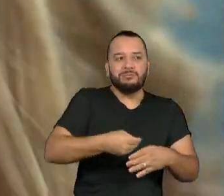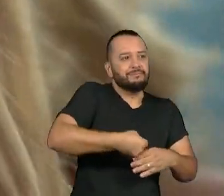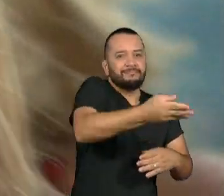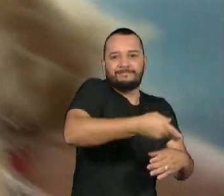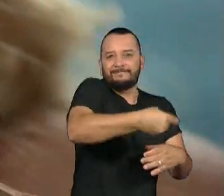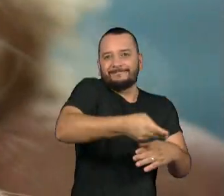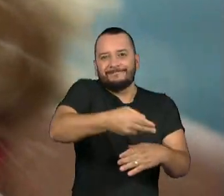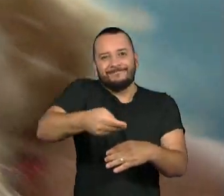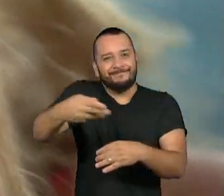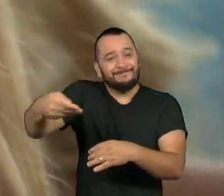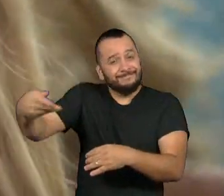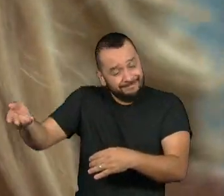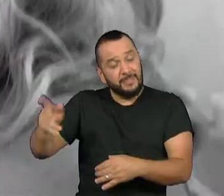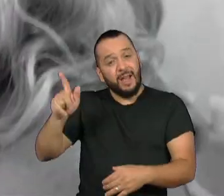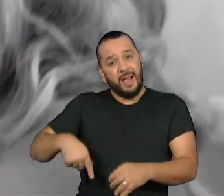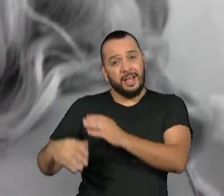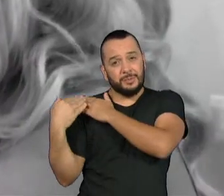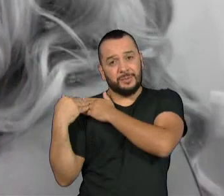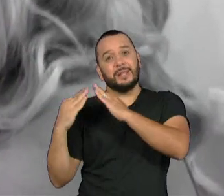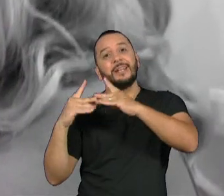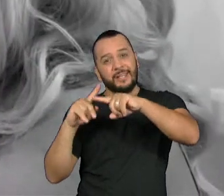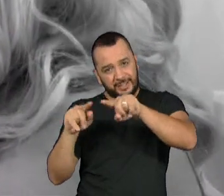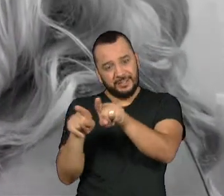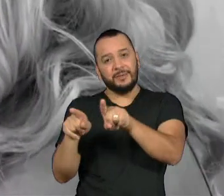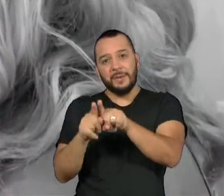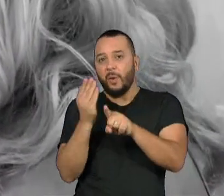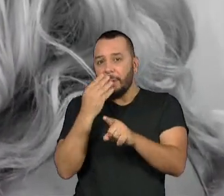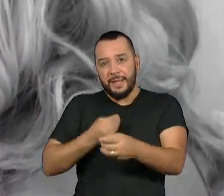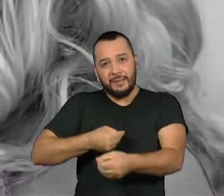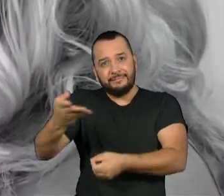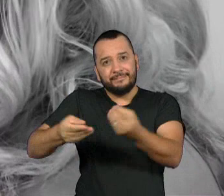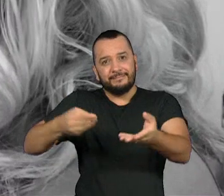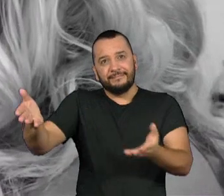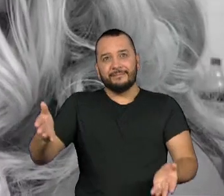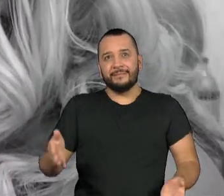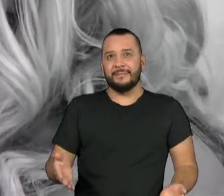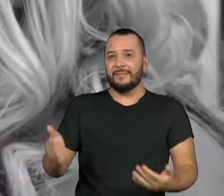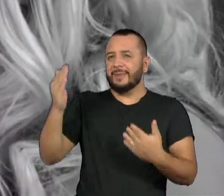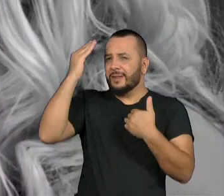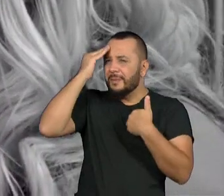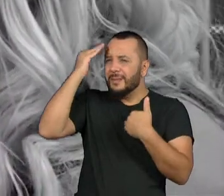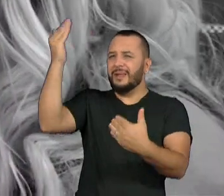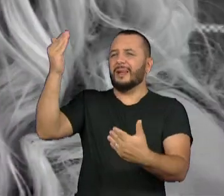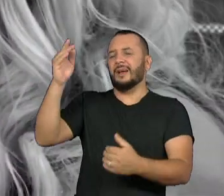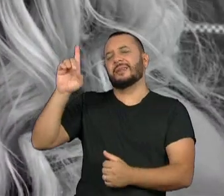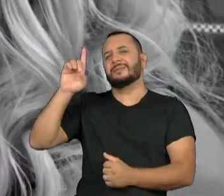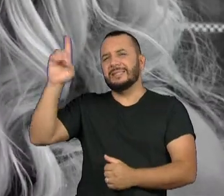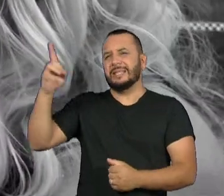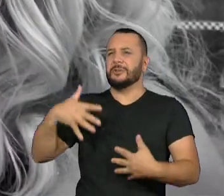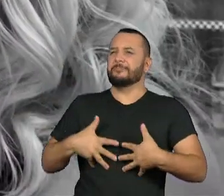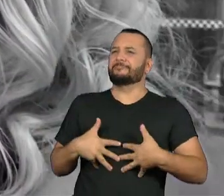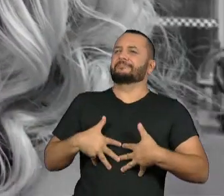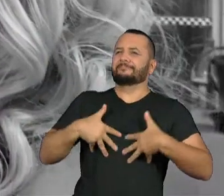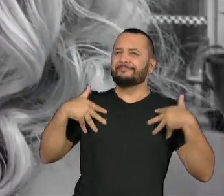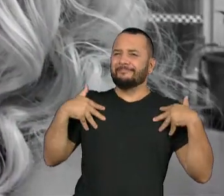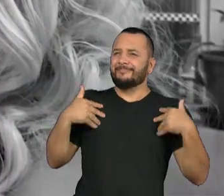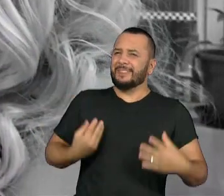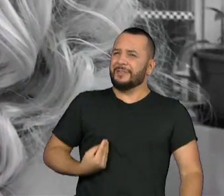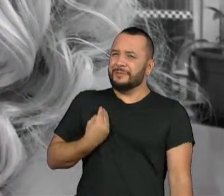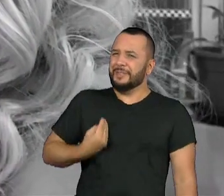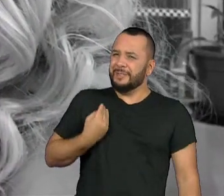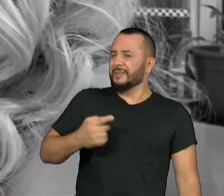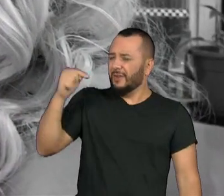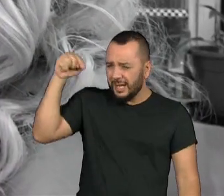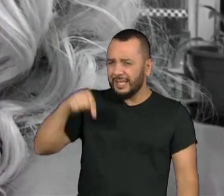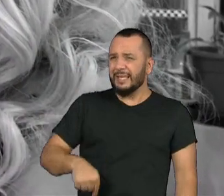igreja, sim, sem dúvida nenhuma. Muito obrigada, Senhor, pelo privilégio de estarmos